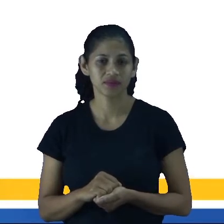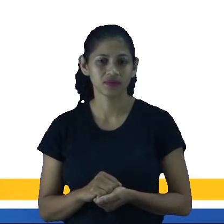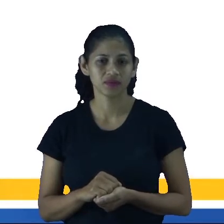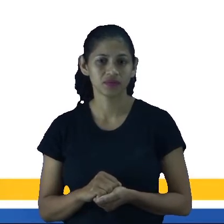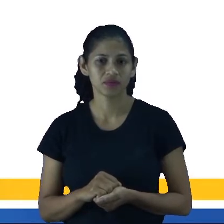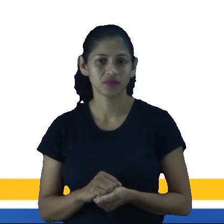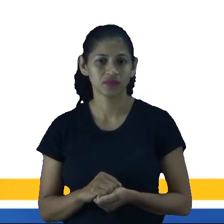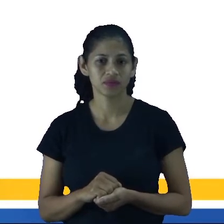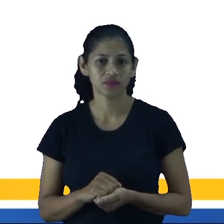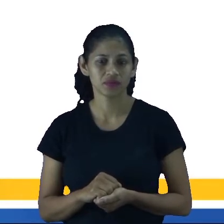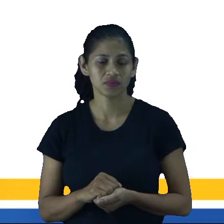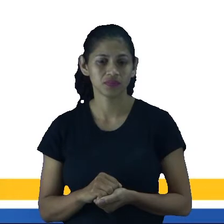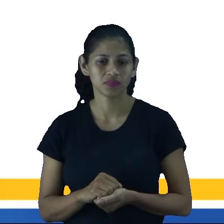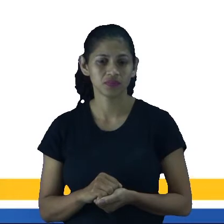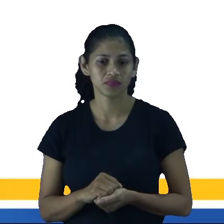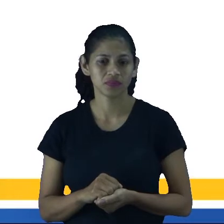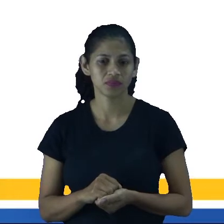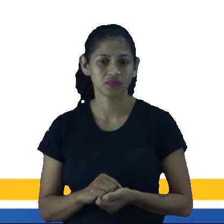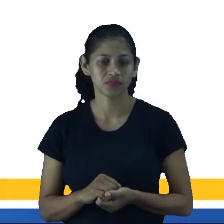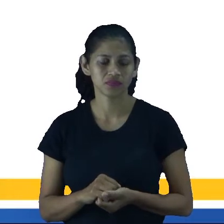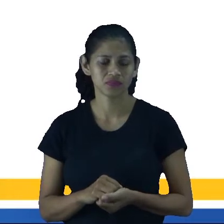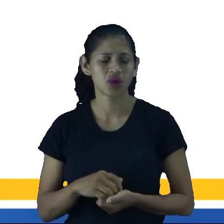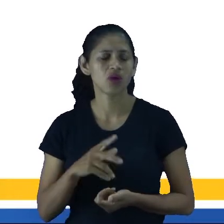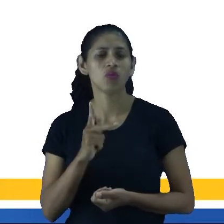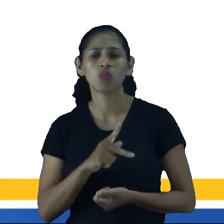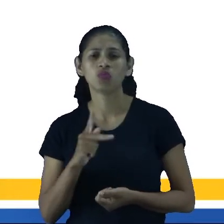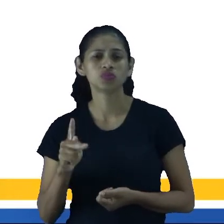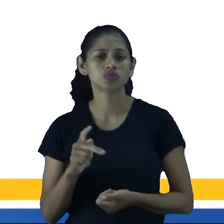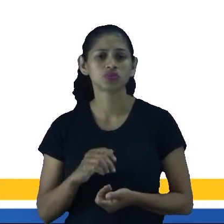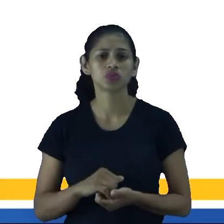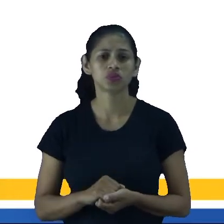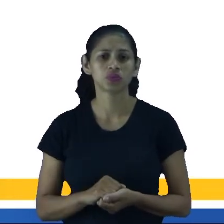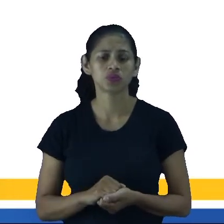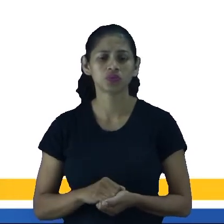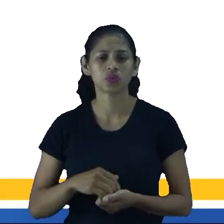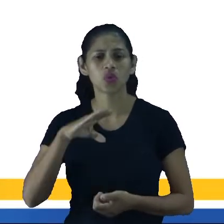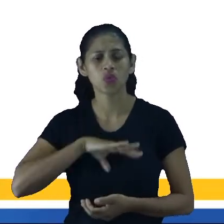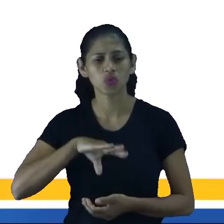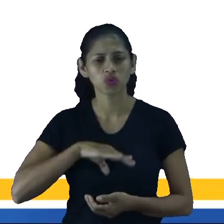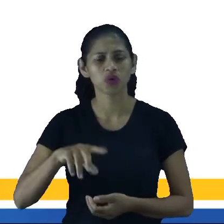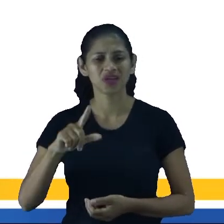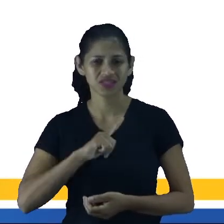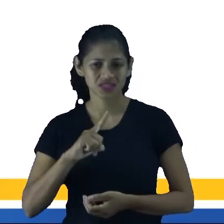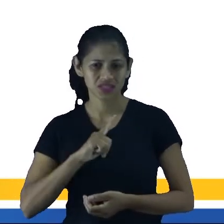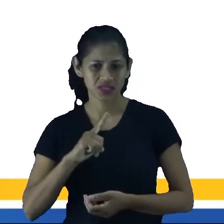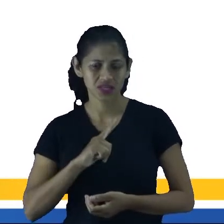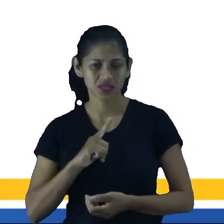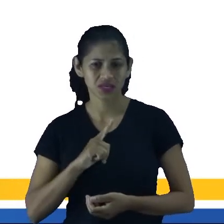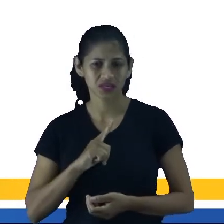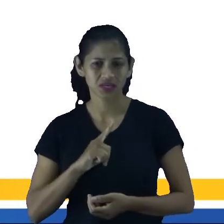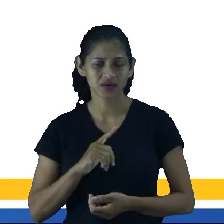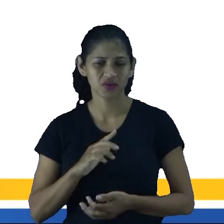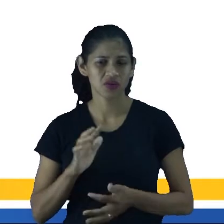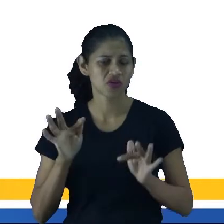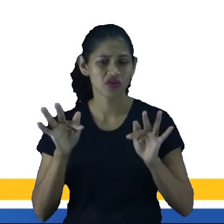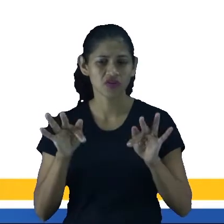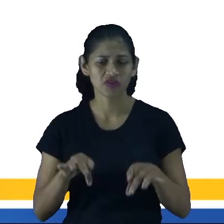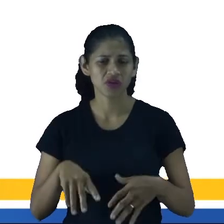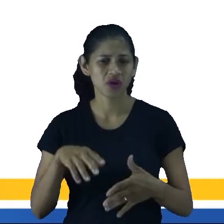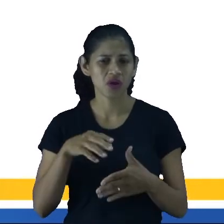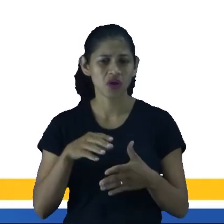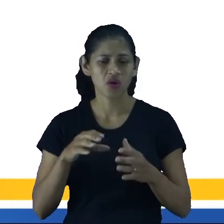né? Na língua espanhola. Ah, professor. Mas na língua portuguesa tem, né? A gente geralmente encerra ali e faz uma conclusão.